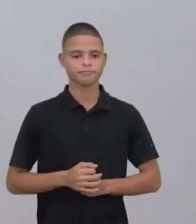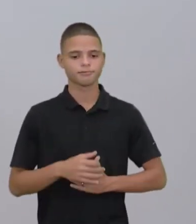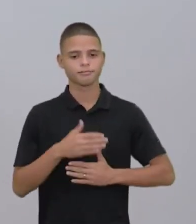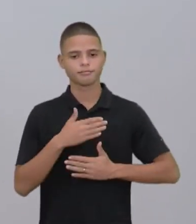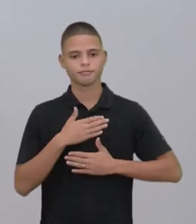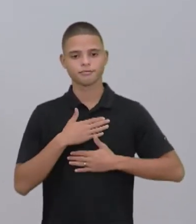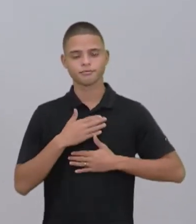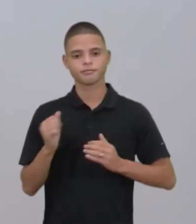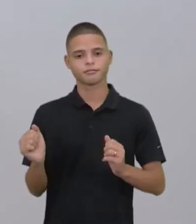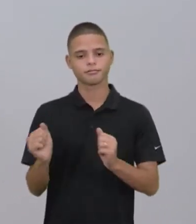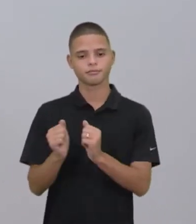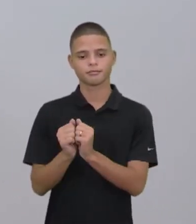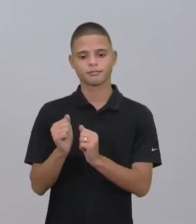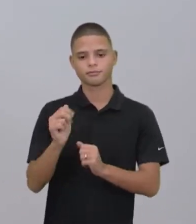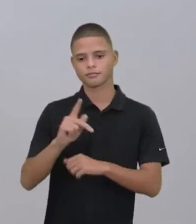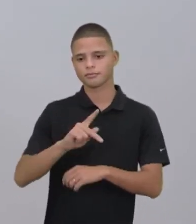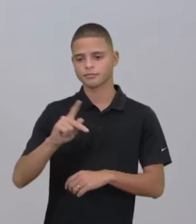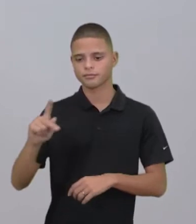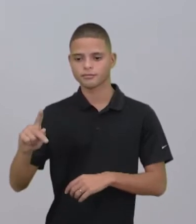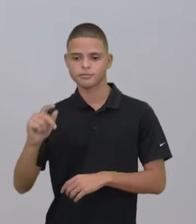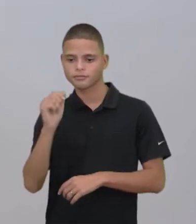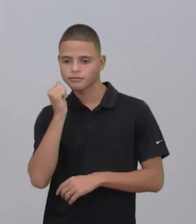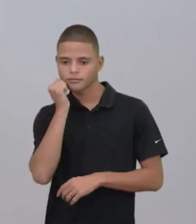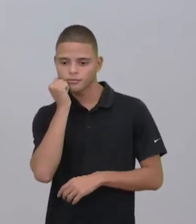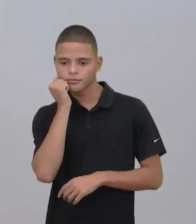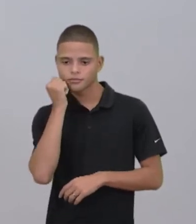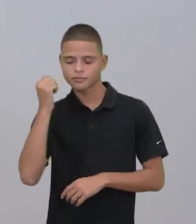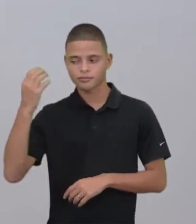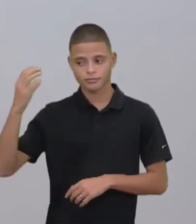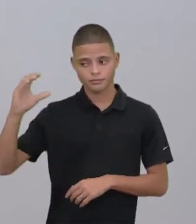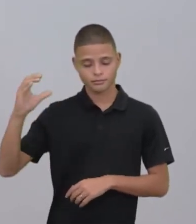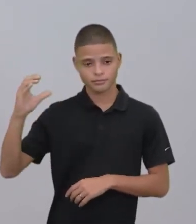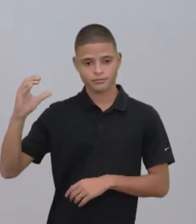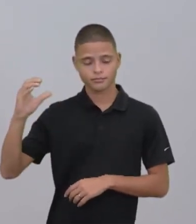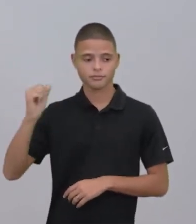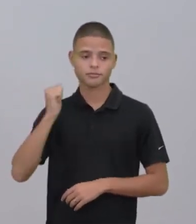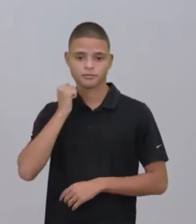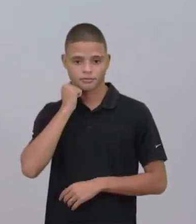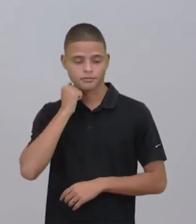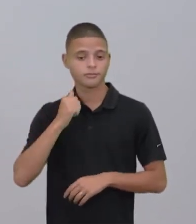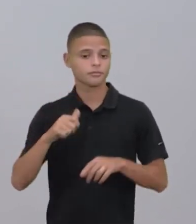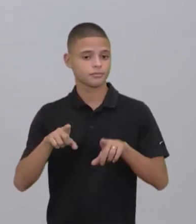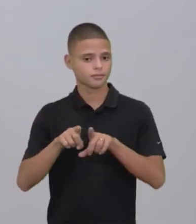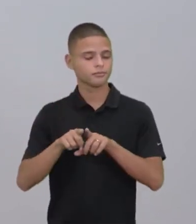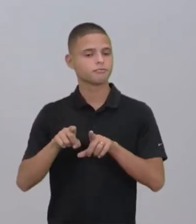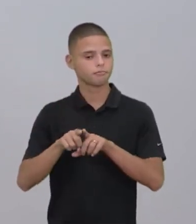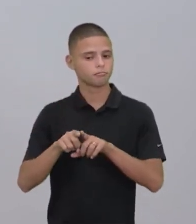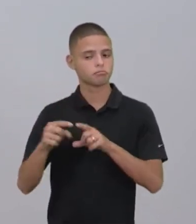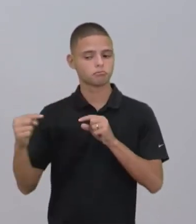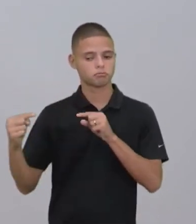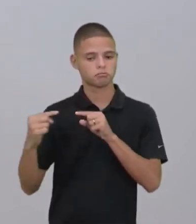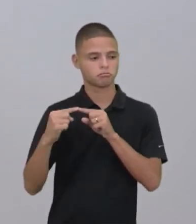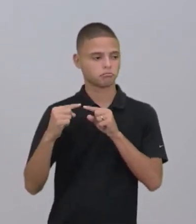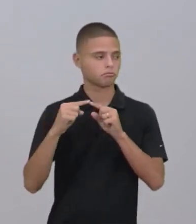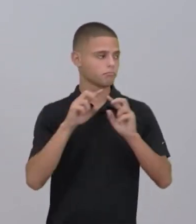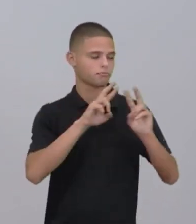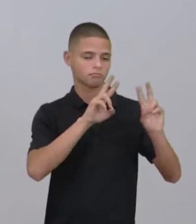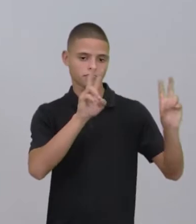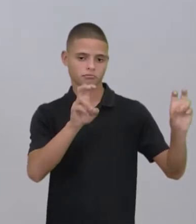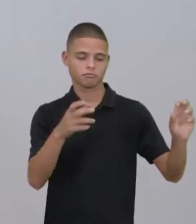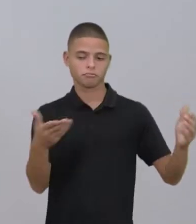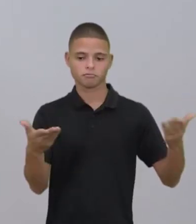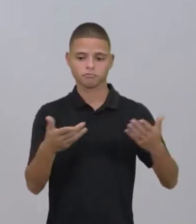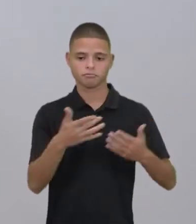com a professora de Ciências, professora de Biologia, que tem tudo a ver com saúde